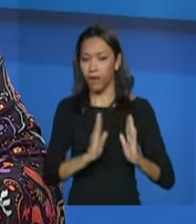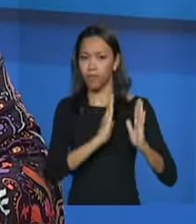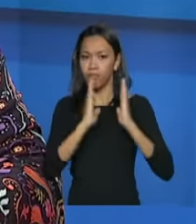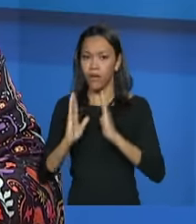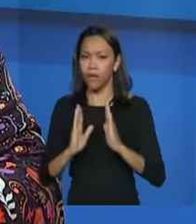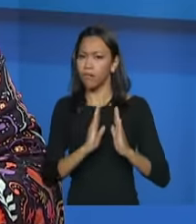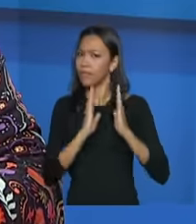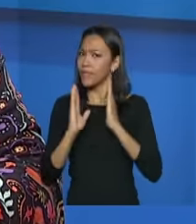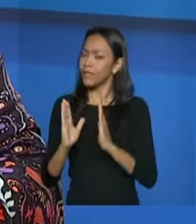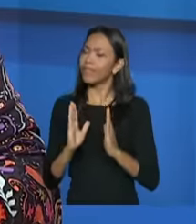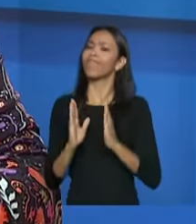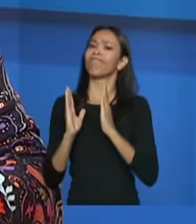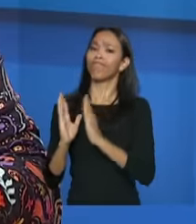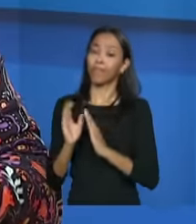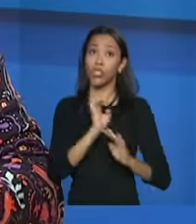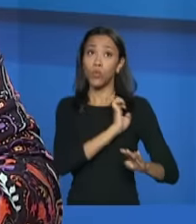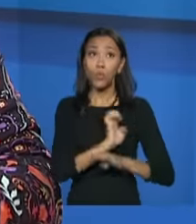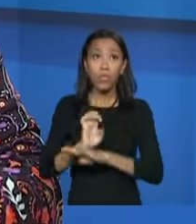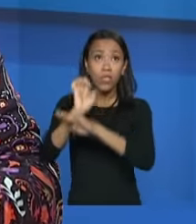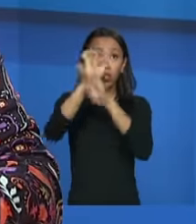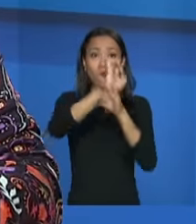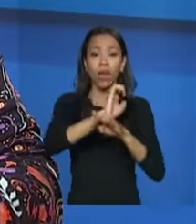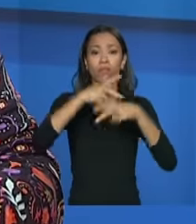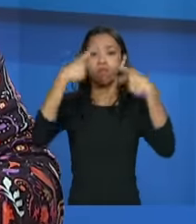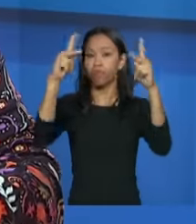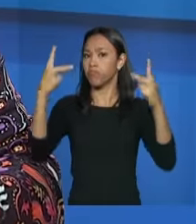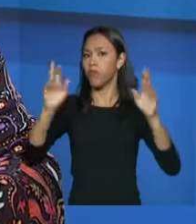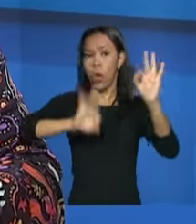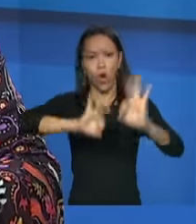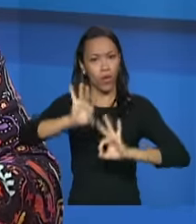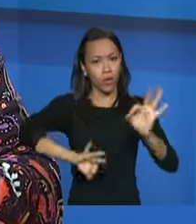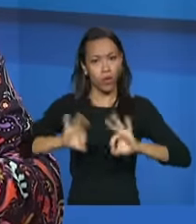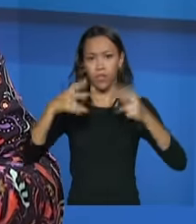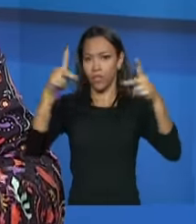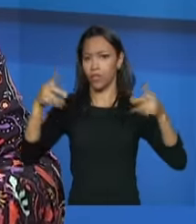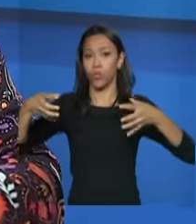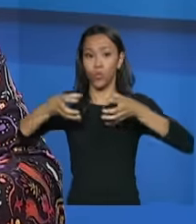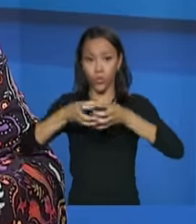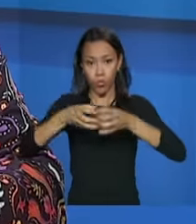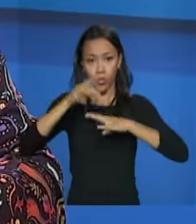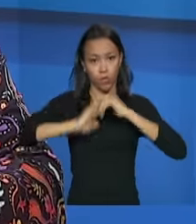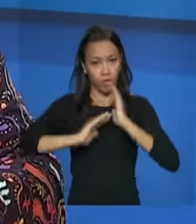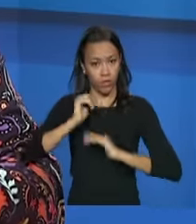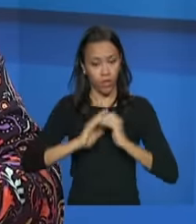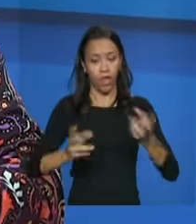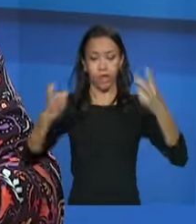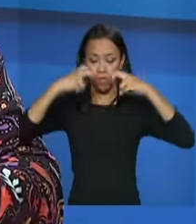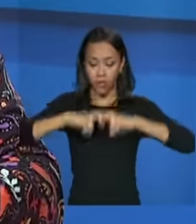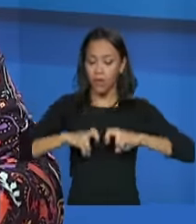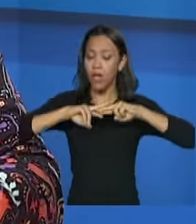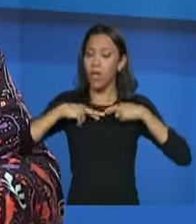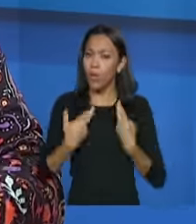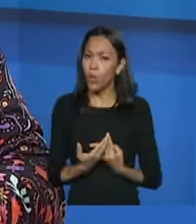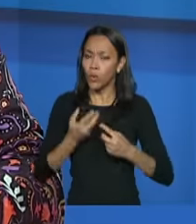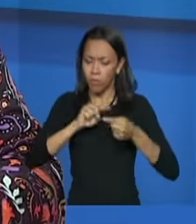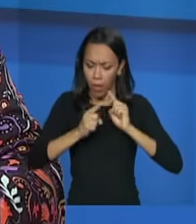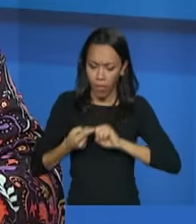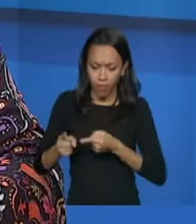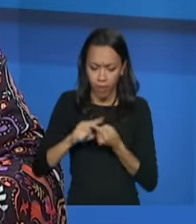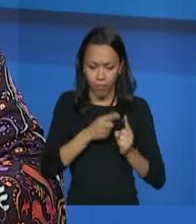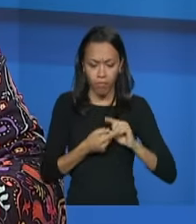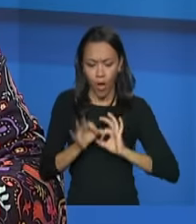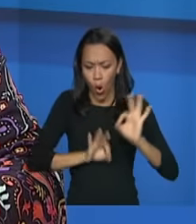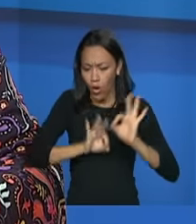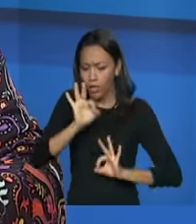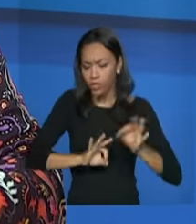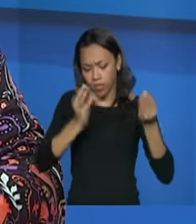estados que os estados organizem as suas equipes sentem com as suas equipes traçam esse plano